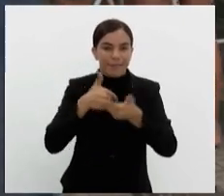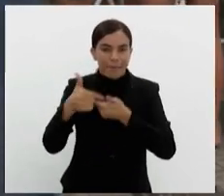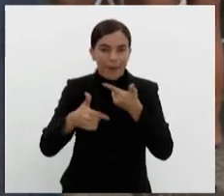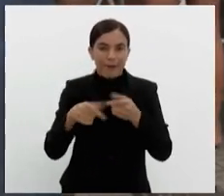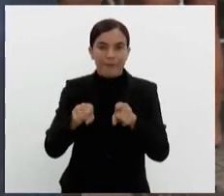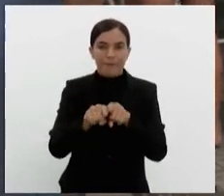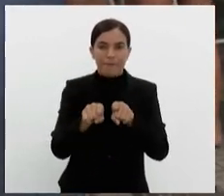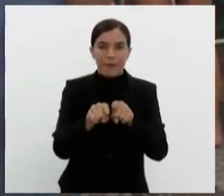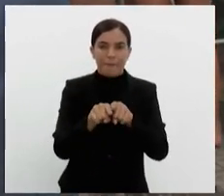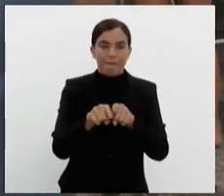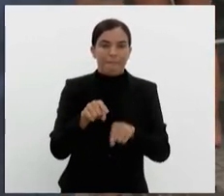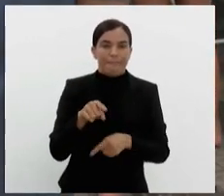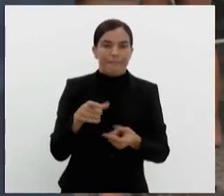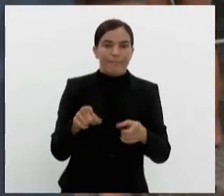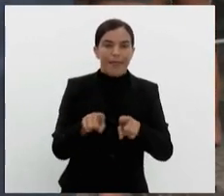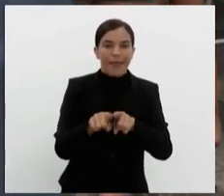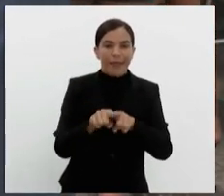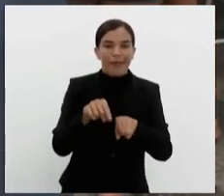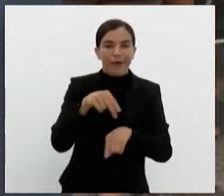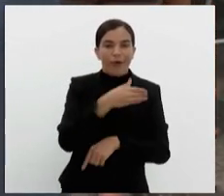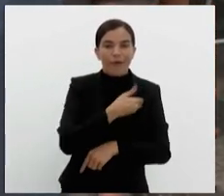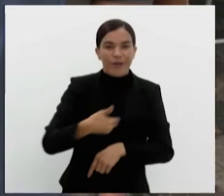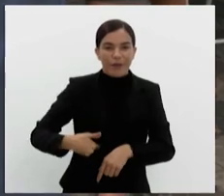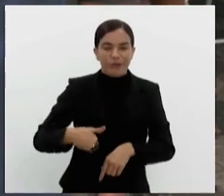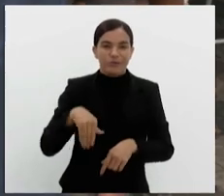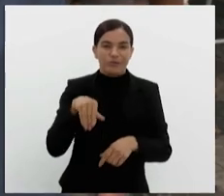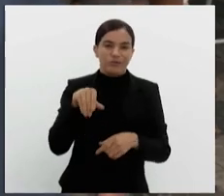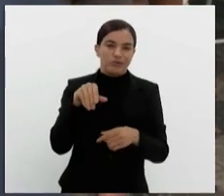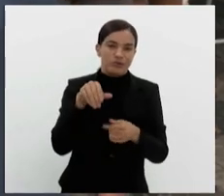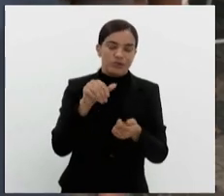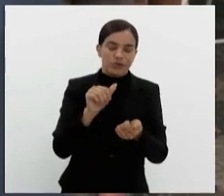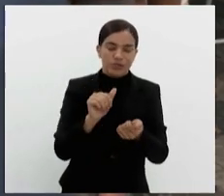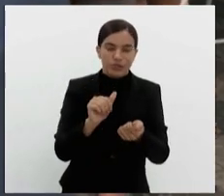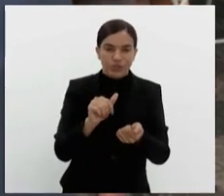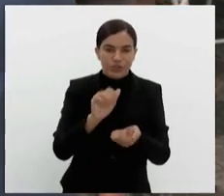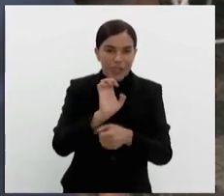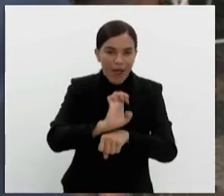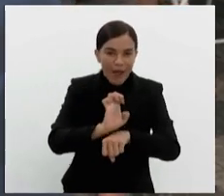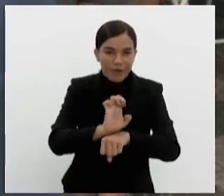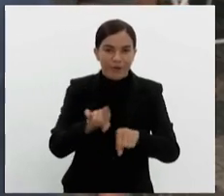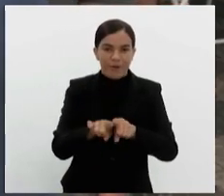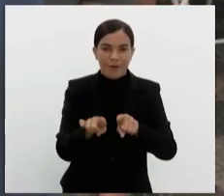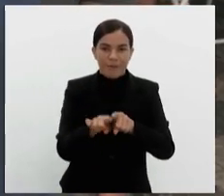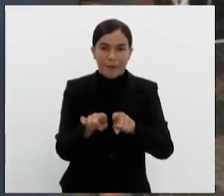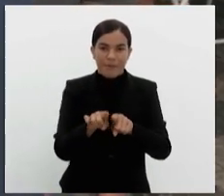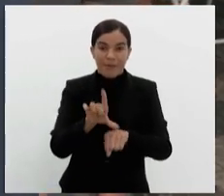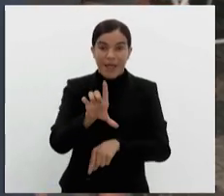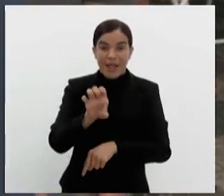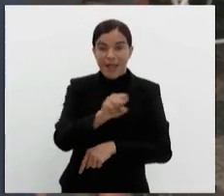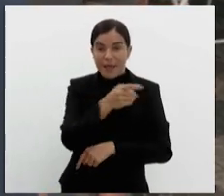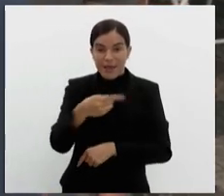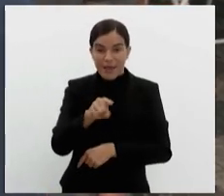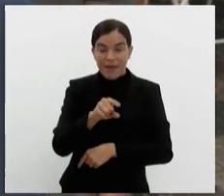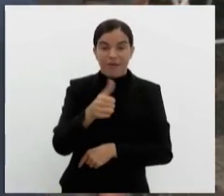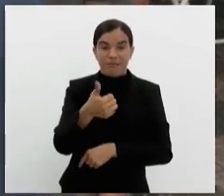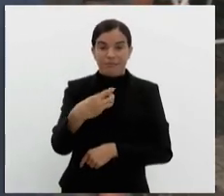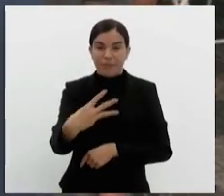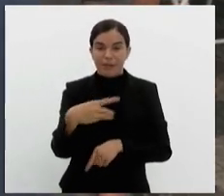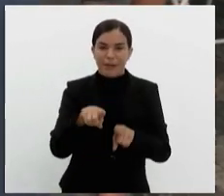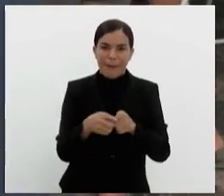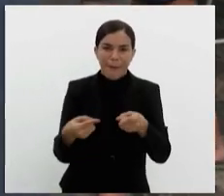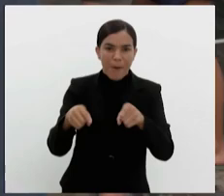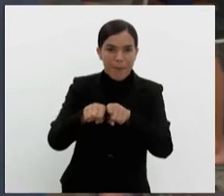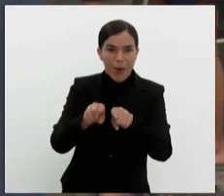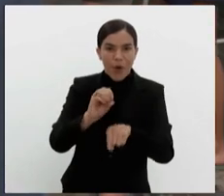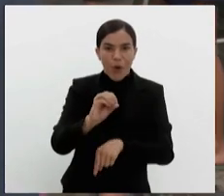temos também o NAC do Governo do Estado, o PROCON do Governo do Estado, temos a Fundação Leão 13, né, e outros parceiros. A